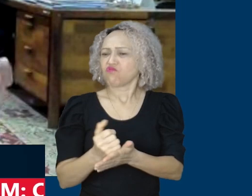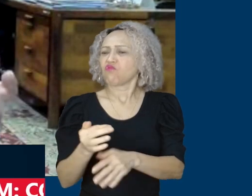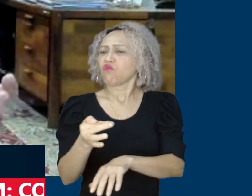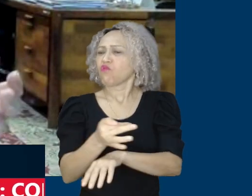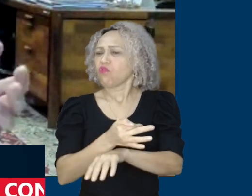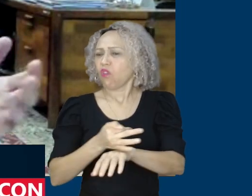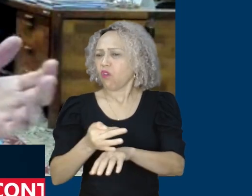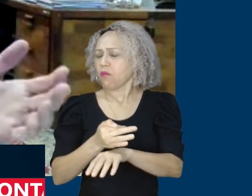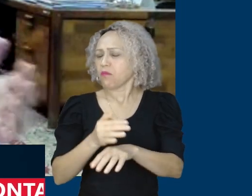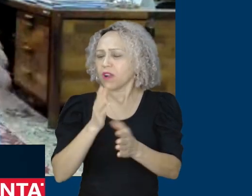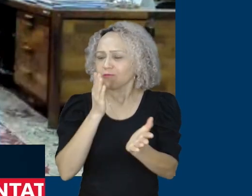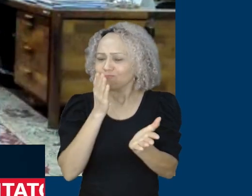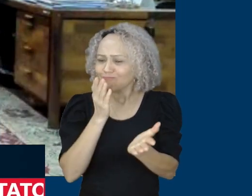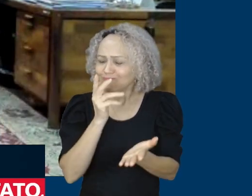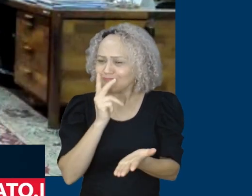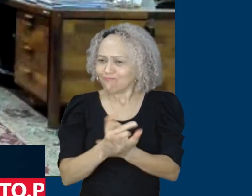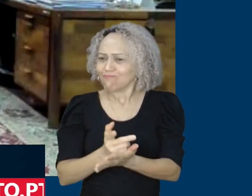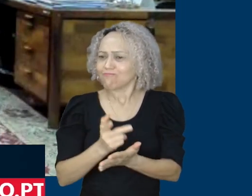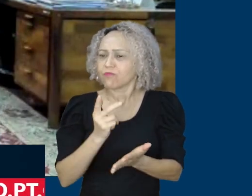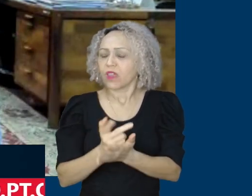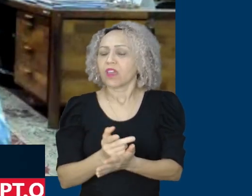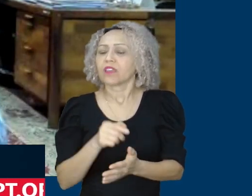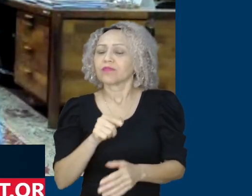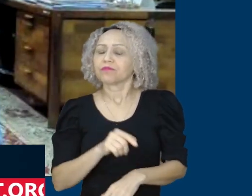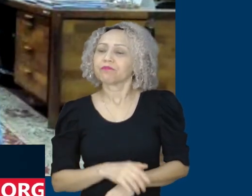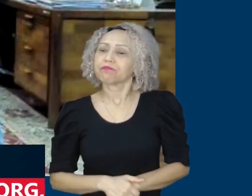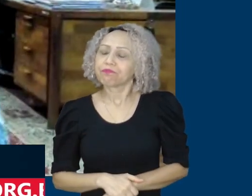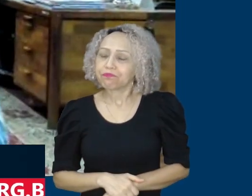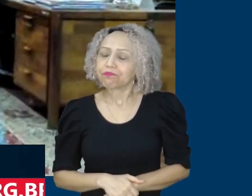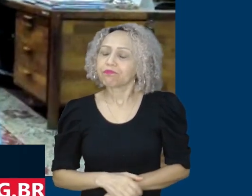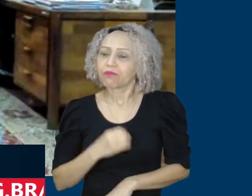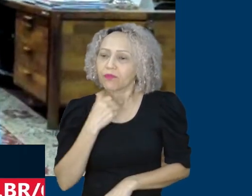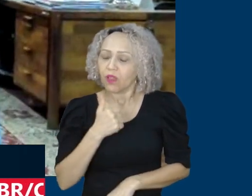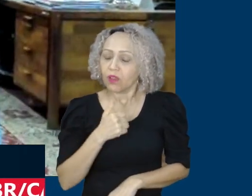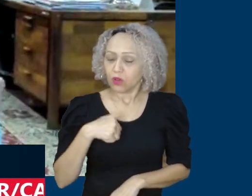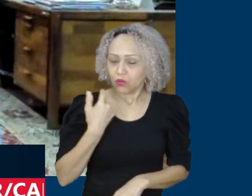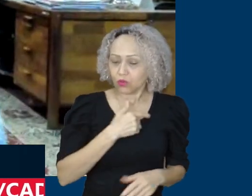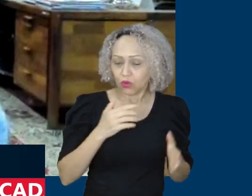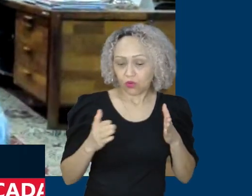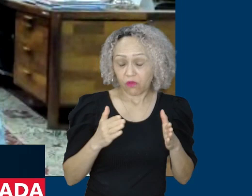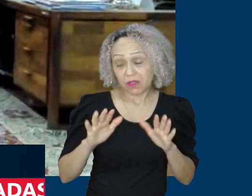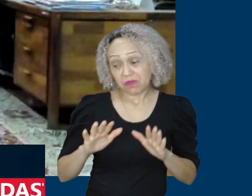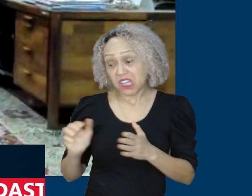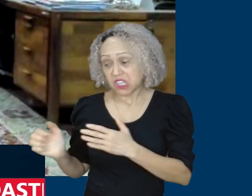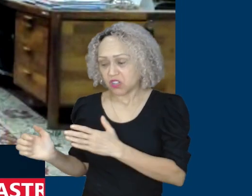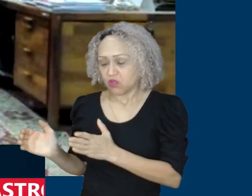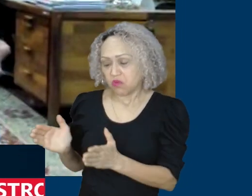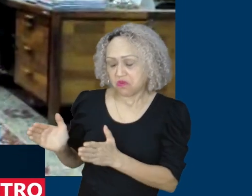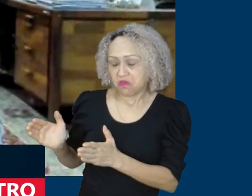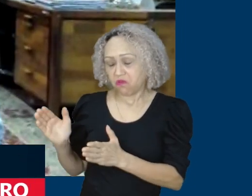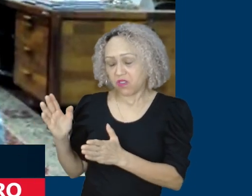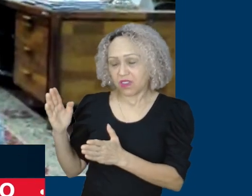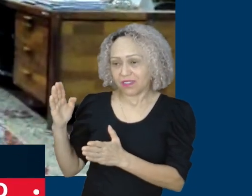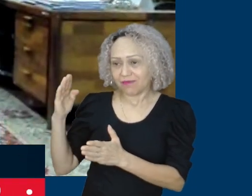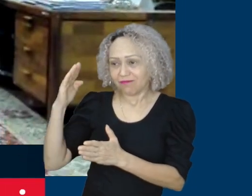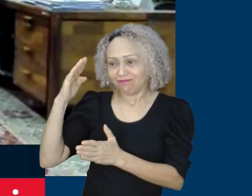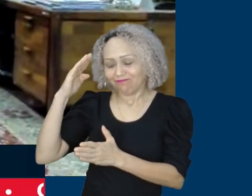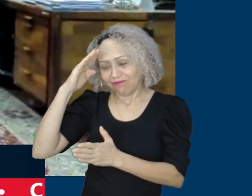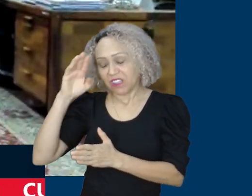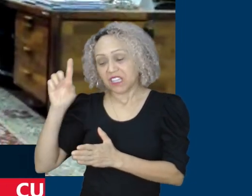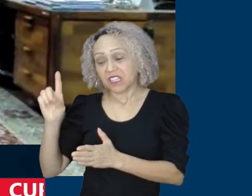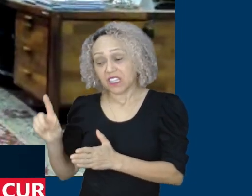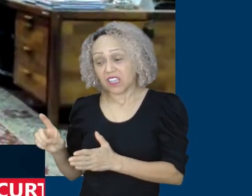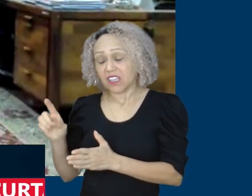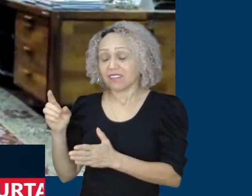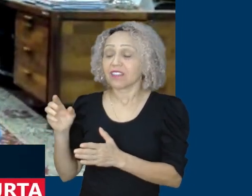ausência dos nossos governos, o mercado de trabalho ficou totalmente estagnado, oscilando para baixo. Então, nós estamos